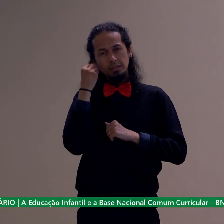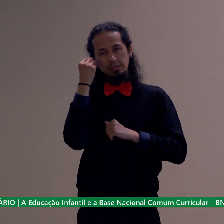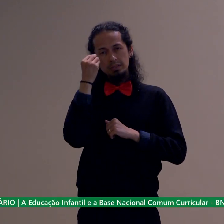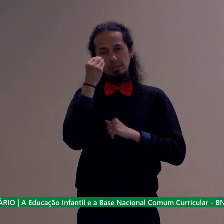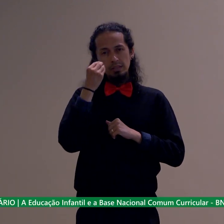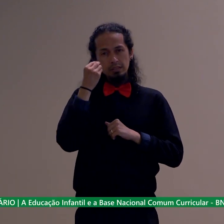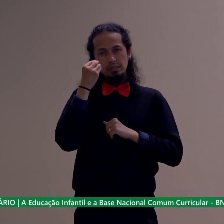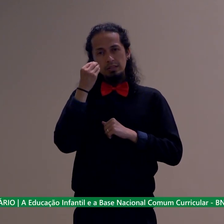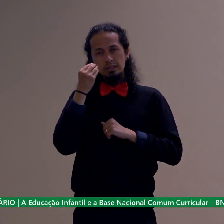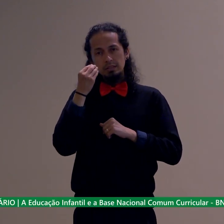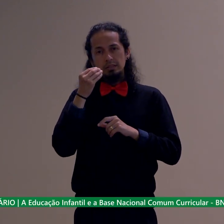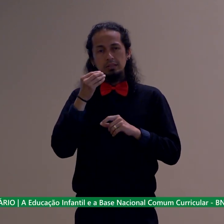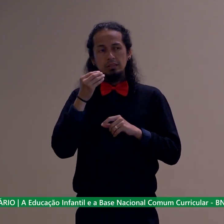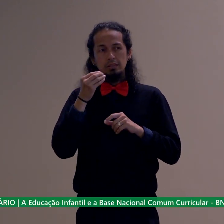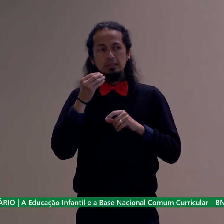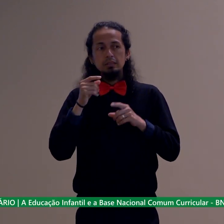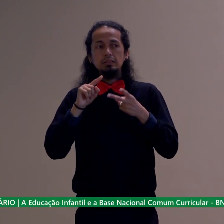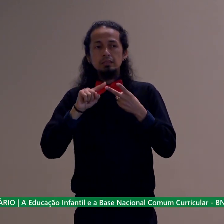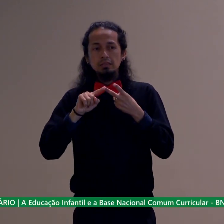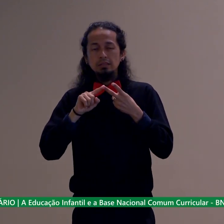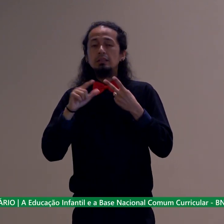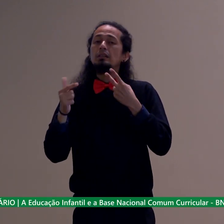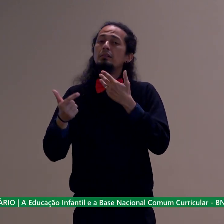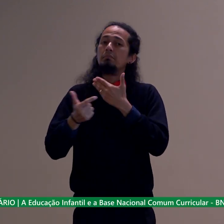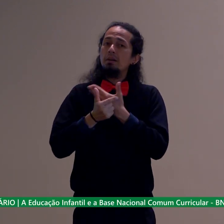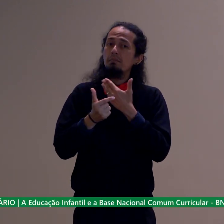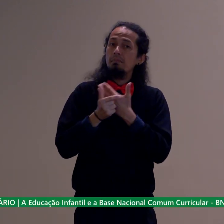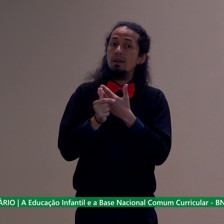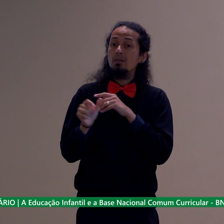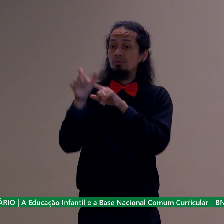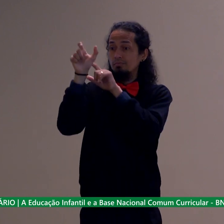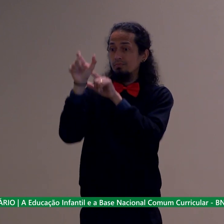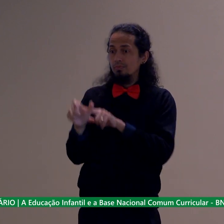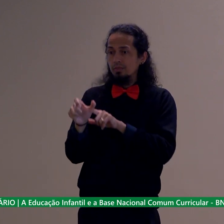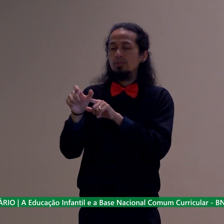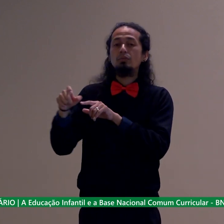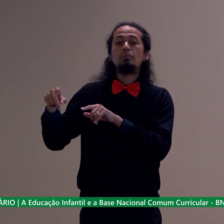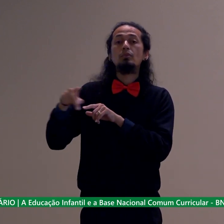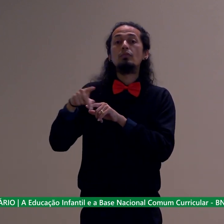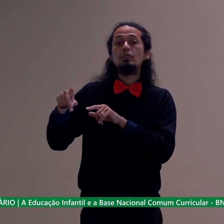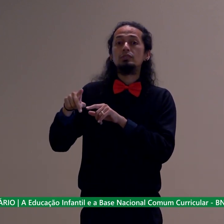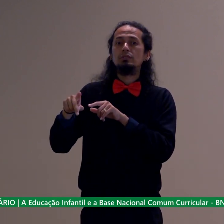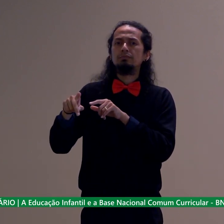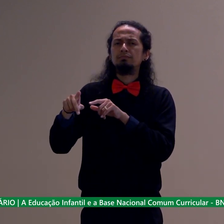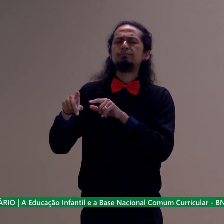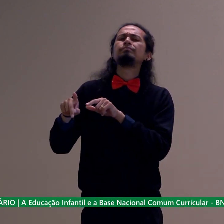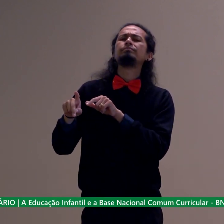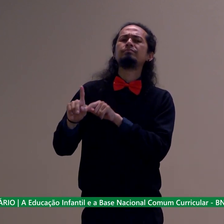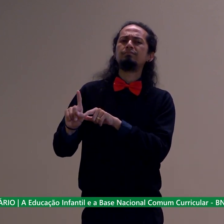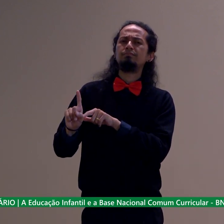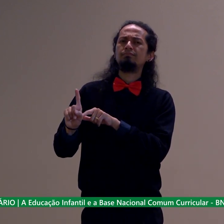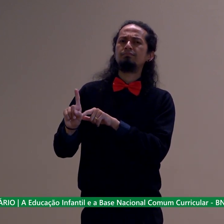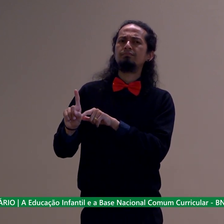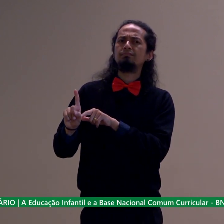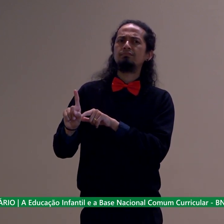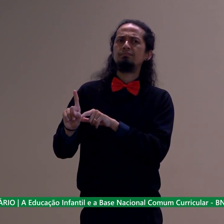docente então pensar um pouco nessa no professor